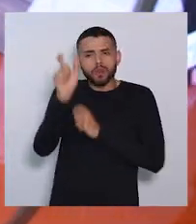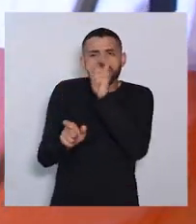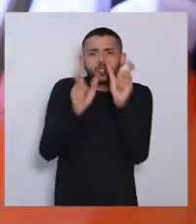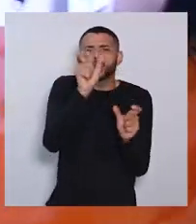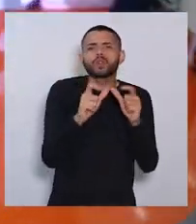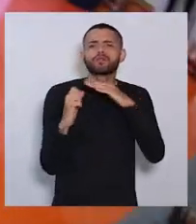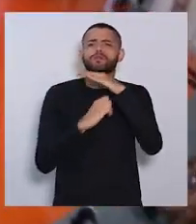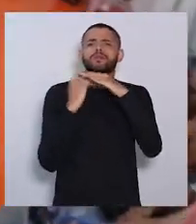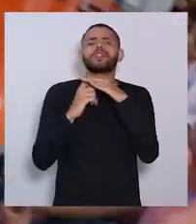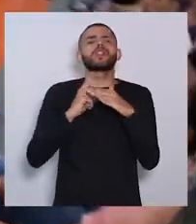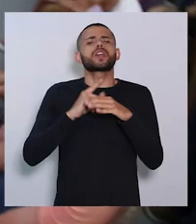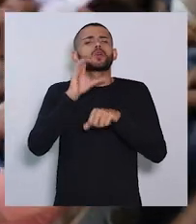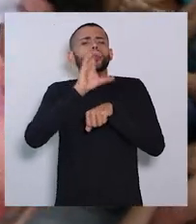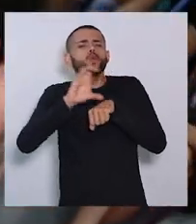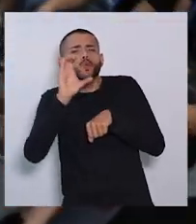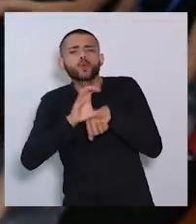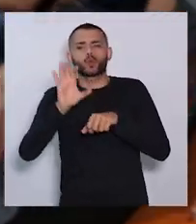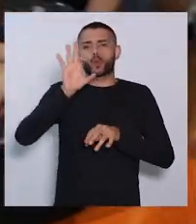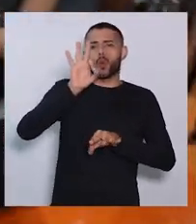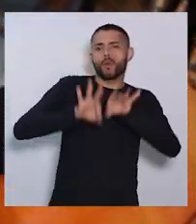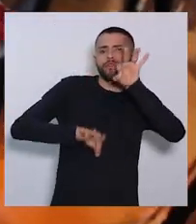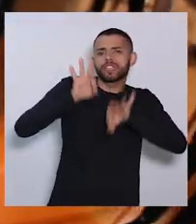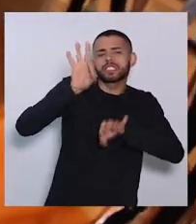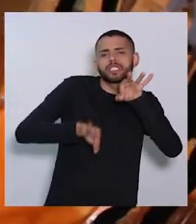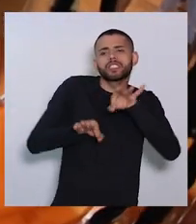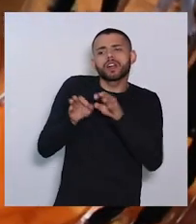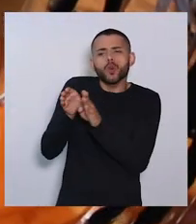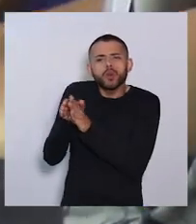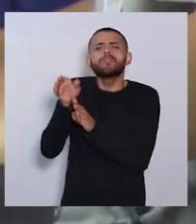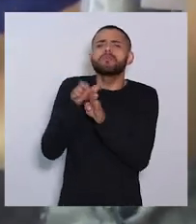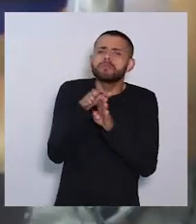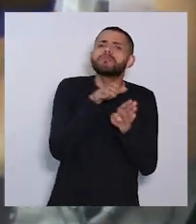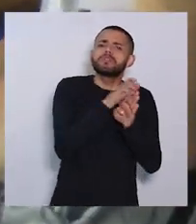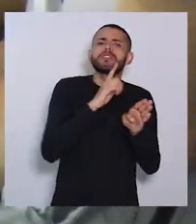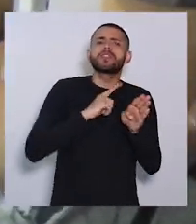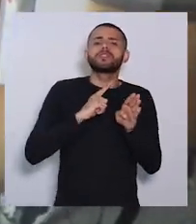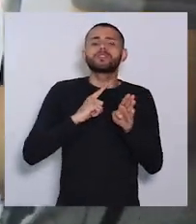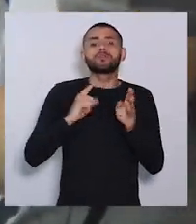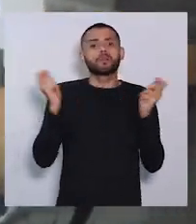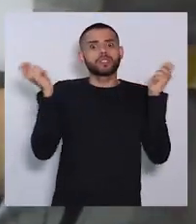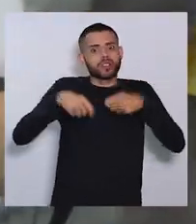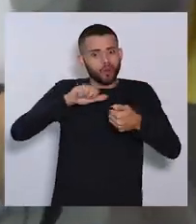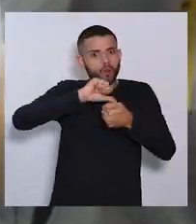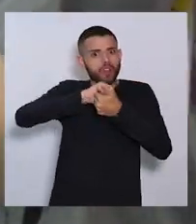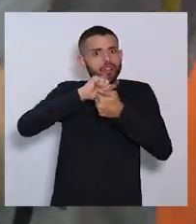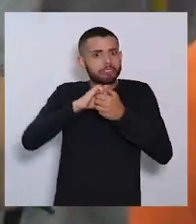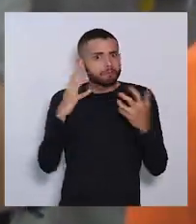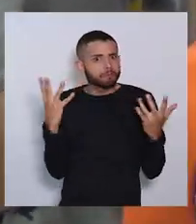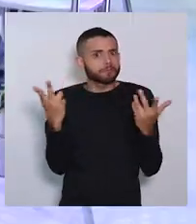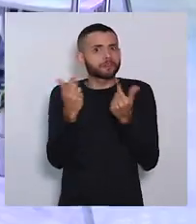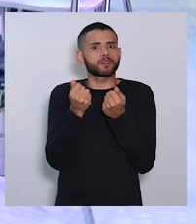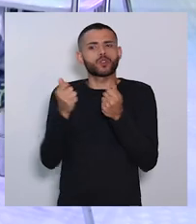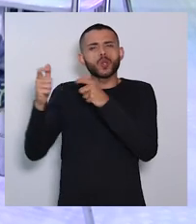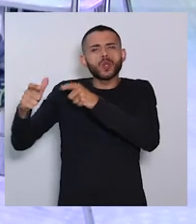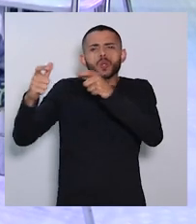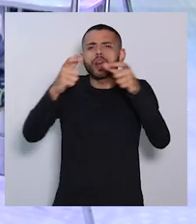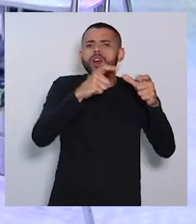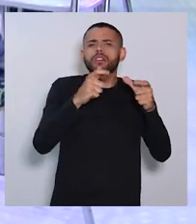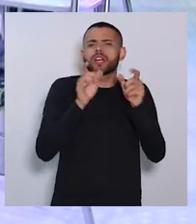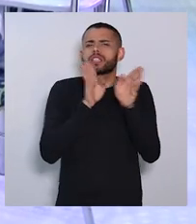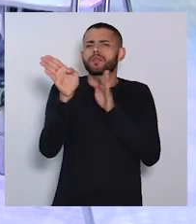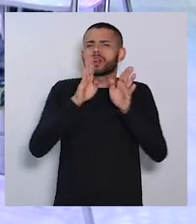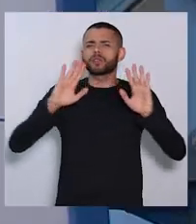encontram cursos, oficinas, consultorias, capacitações de alta qualidade em ambientes com total